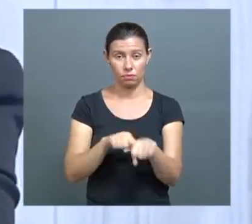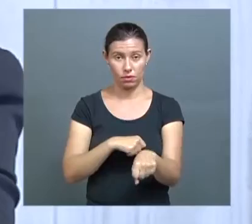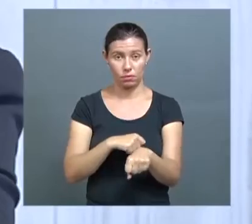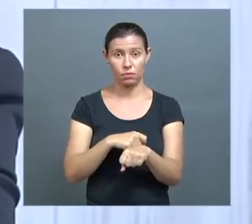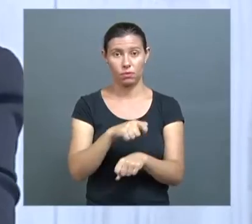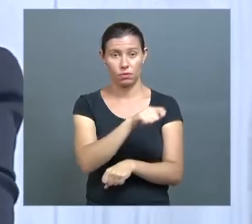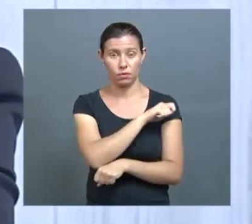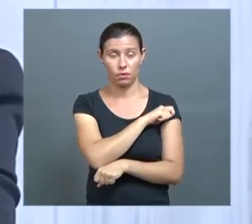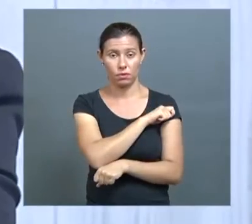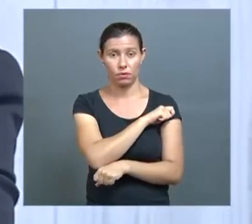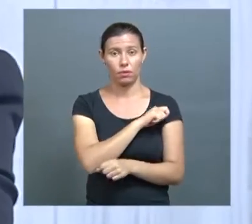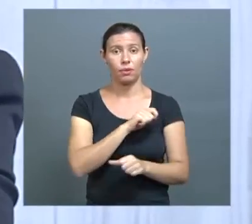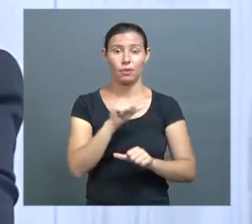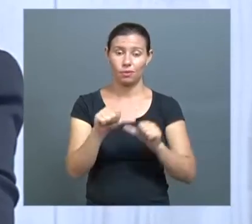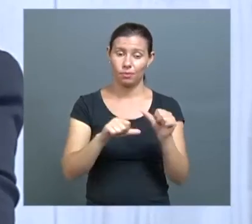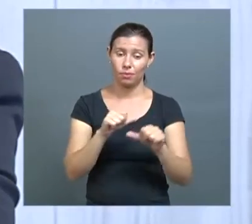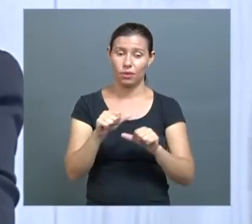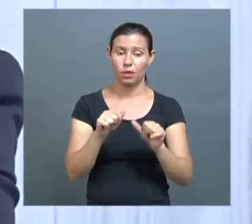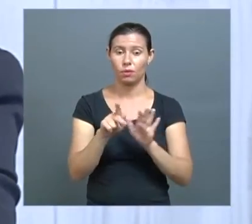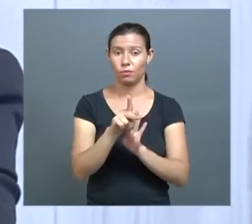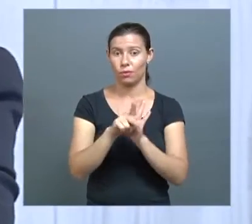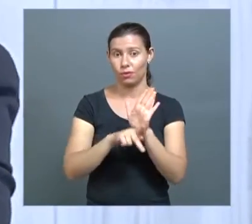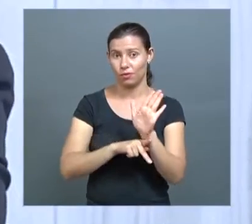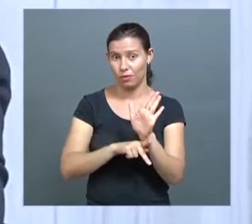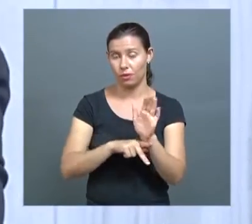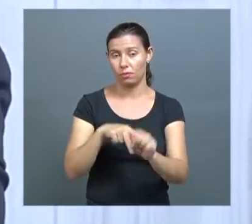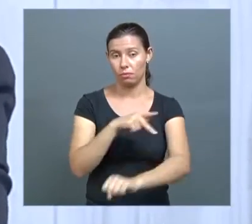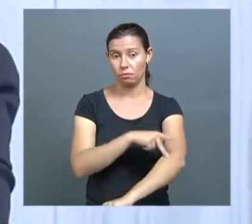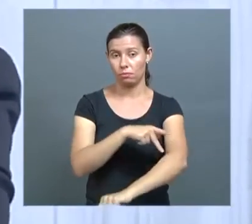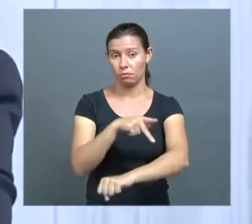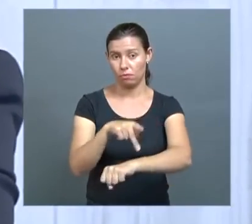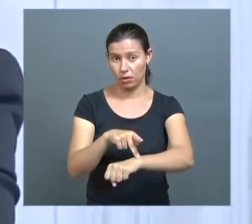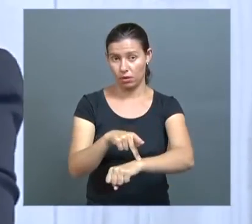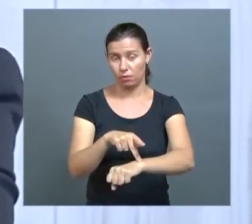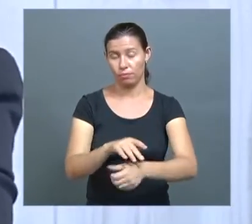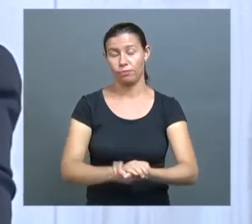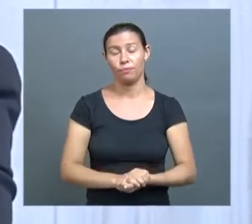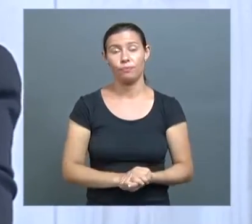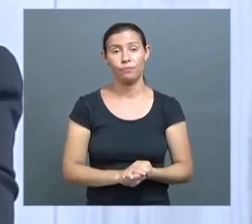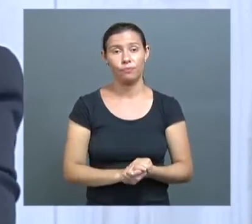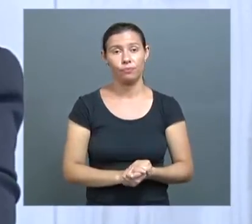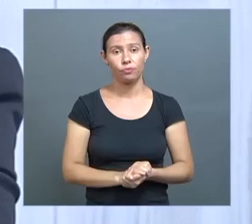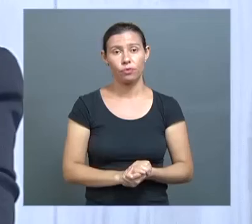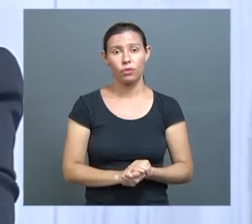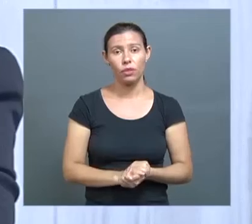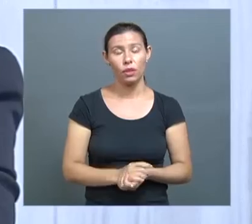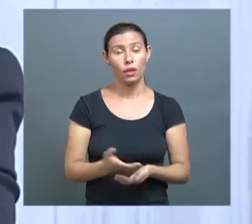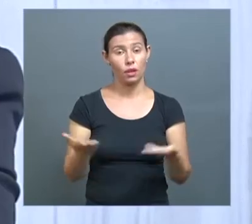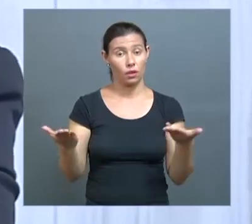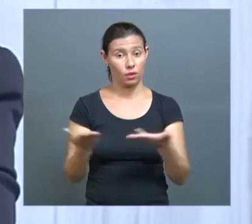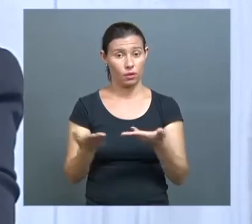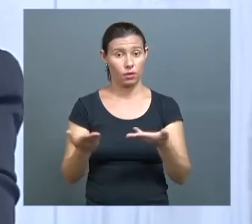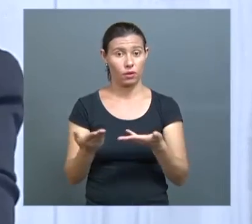possivelmente com alguma mudança no projeto pedagógico, porque da forma como ele está hoje, não é possível nós